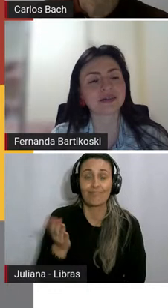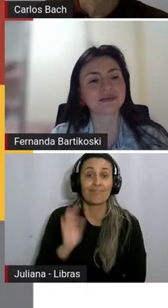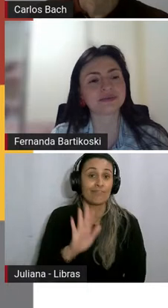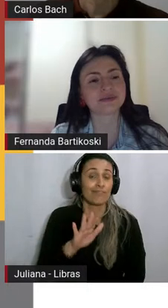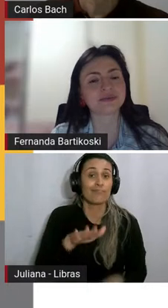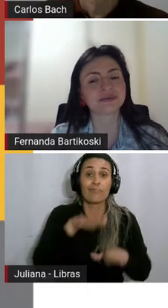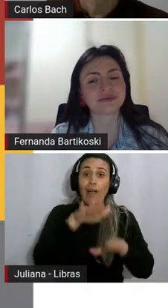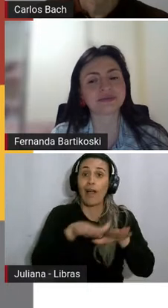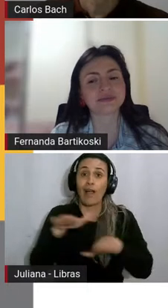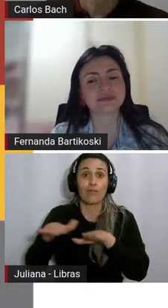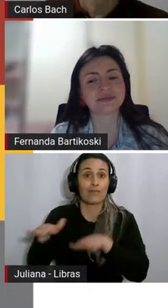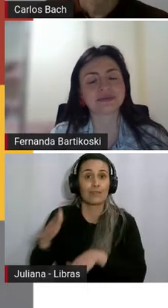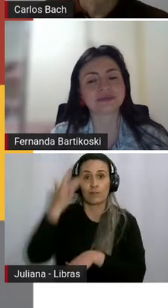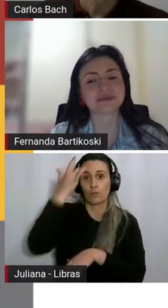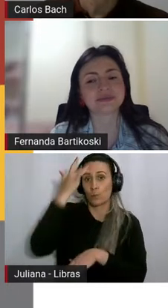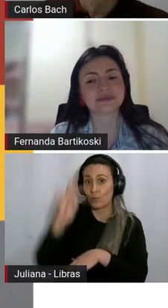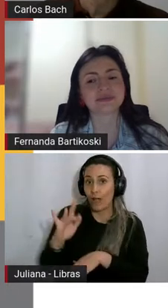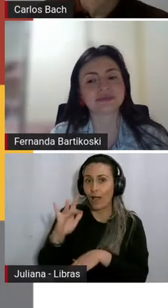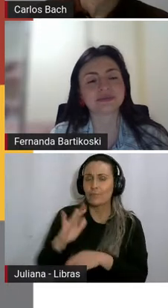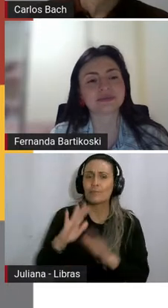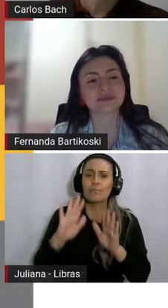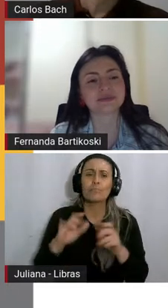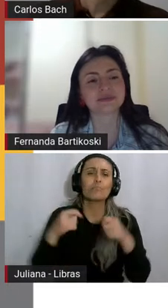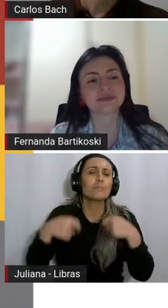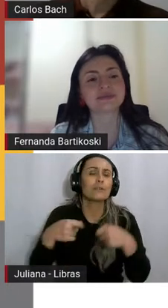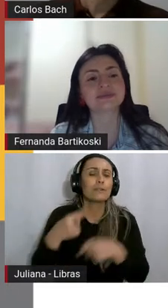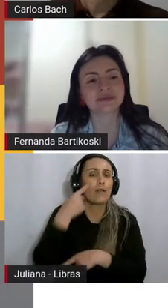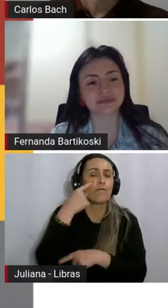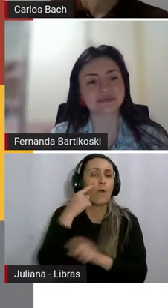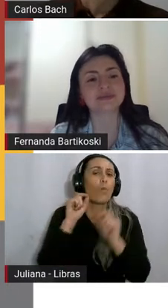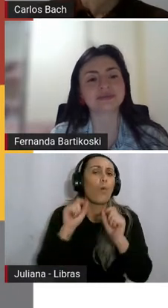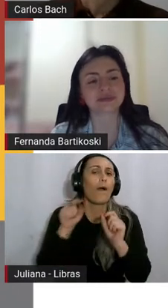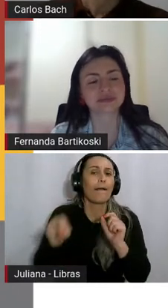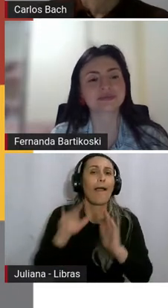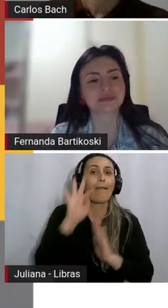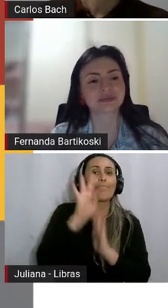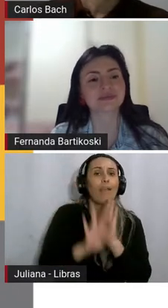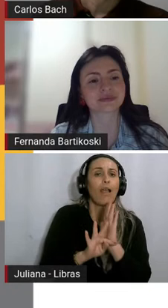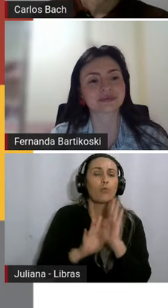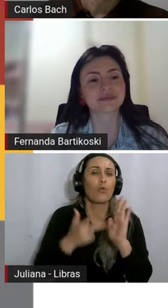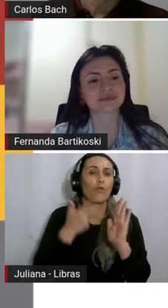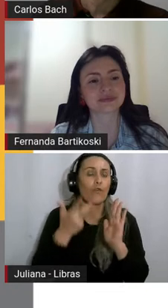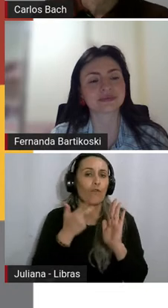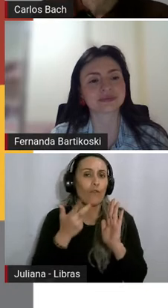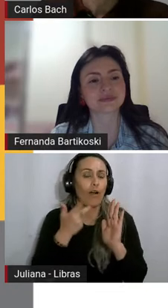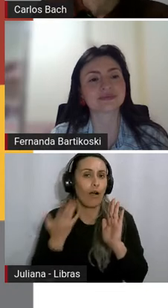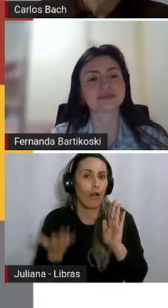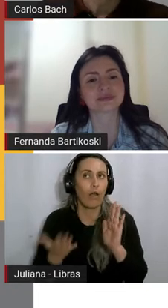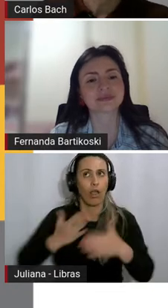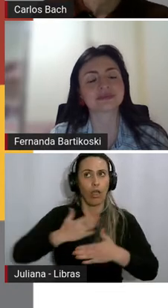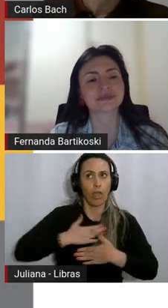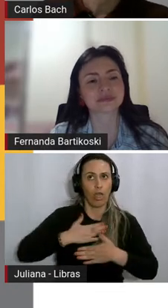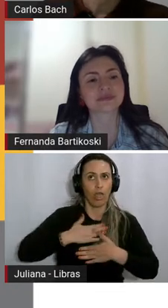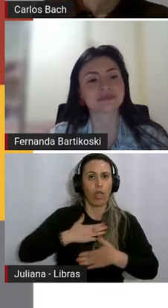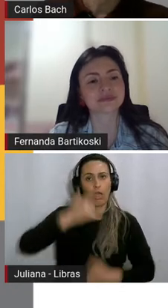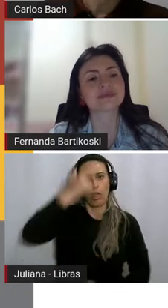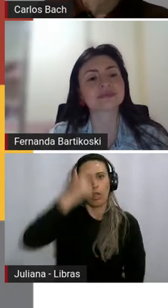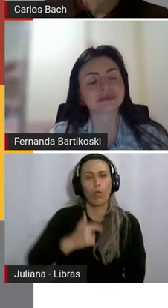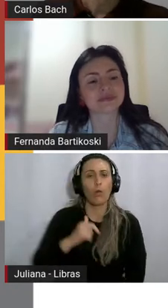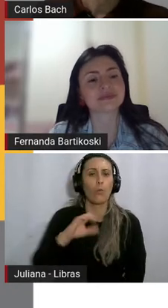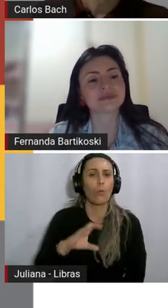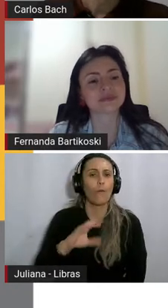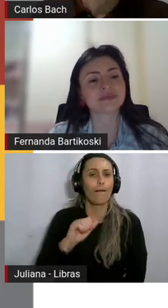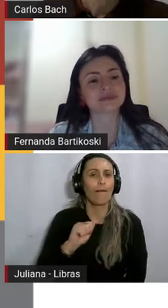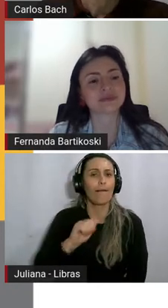a gente tem que olhar para o que o texto me diz. A mim, Carlos, o que ele me diz, né? O que ele